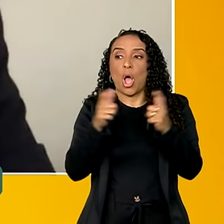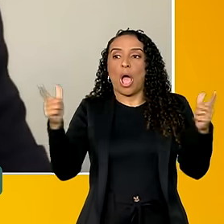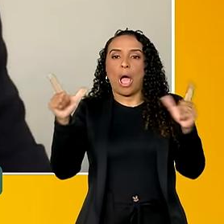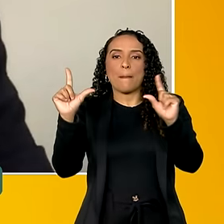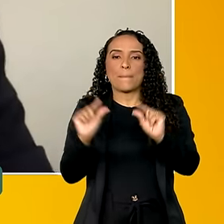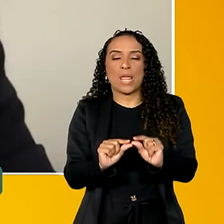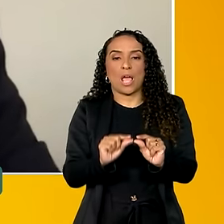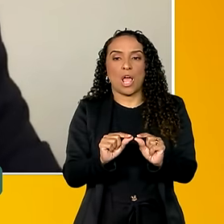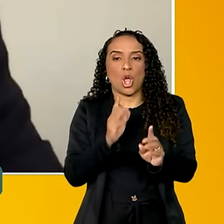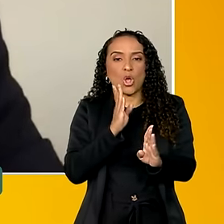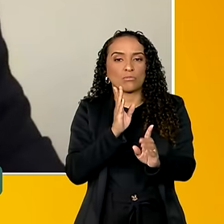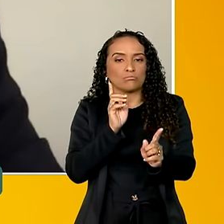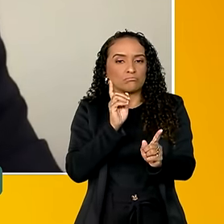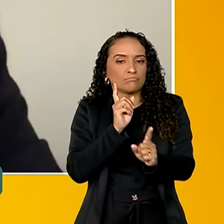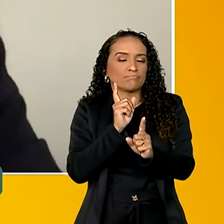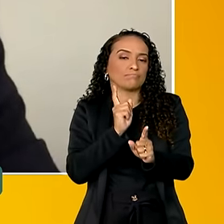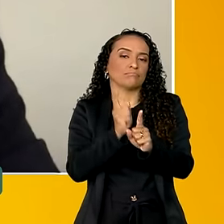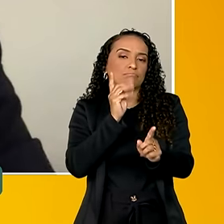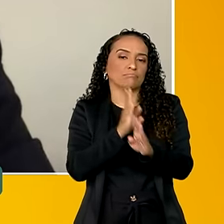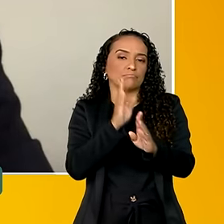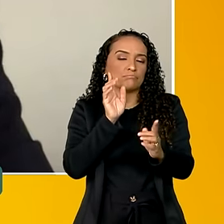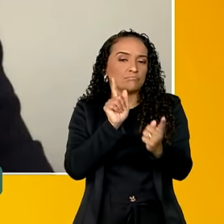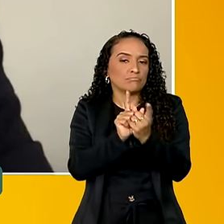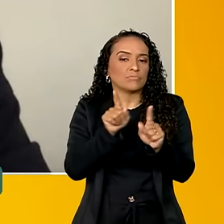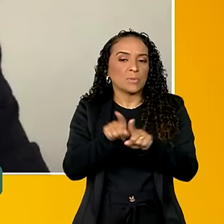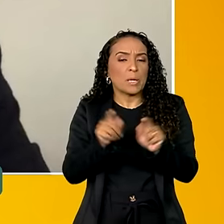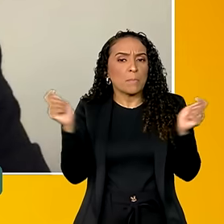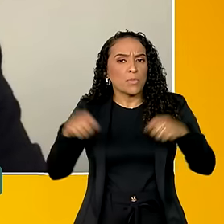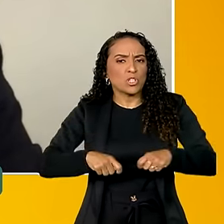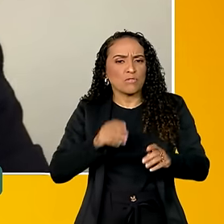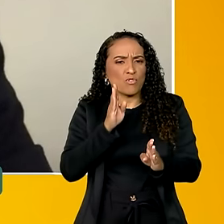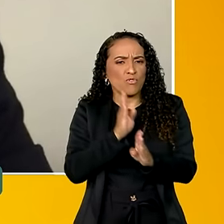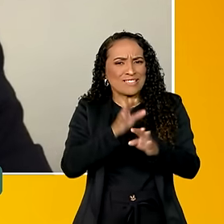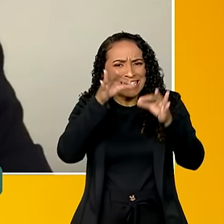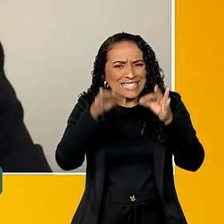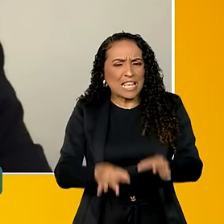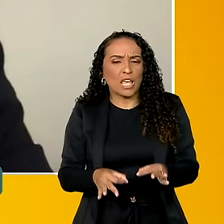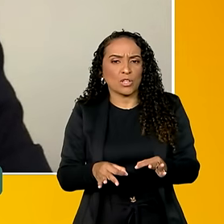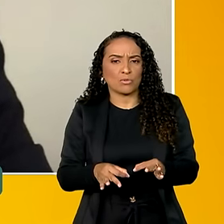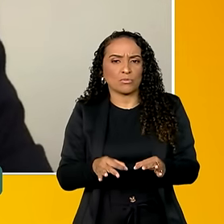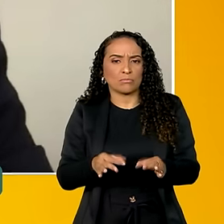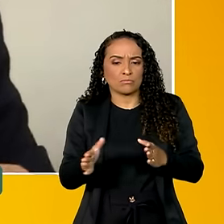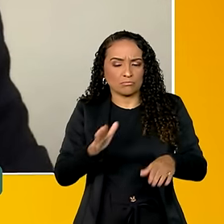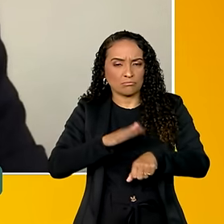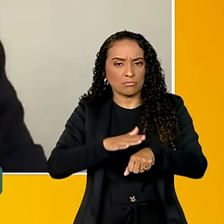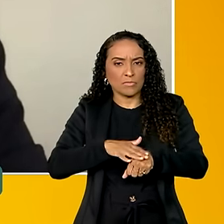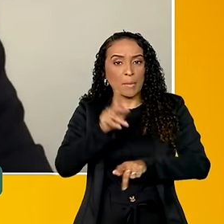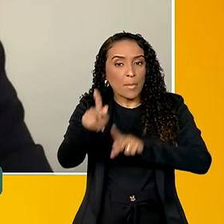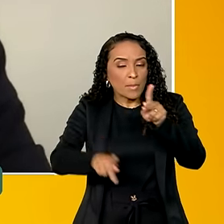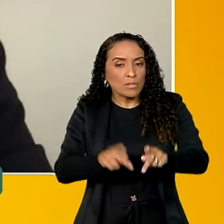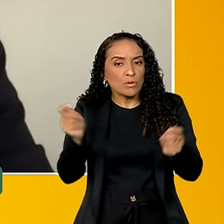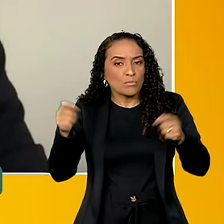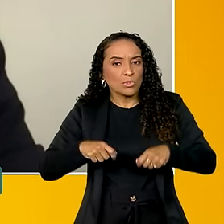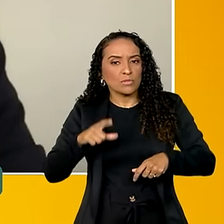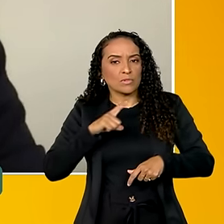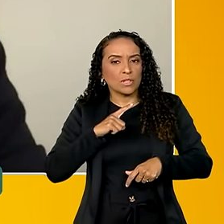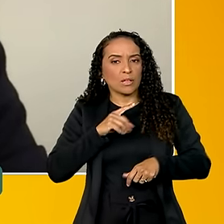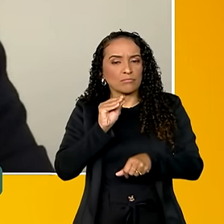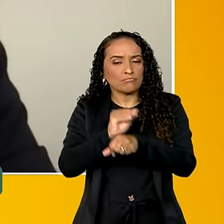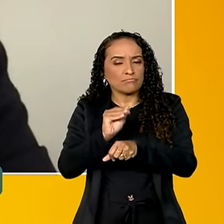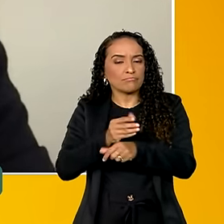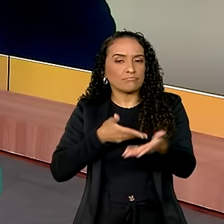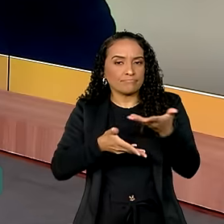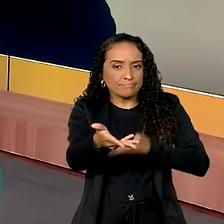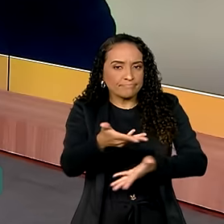consulta e exame, a gente quer melhorar a capacidade de fechar o diagnóstico no tempo certo para que a população possa ter o tratamento